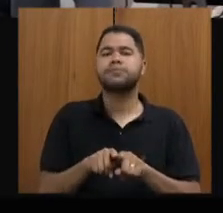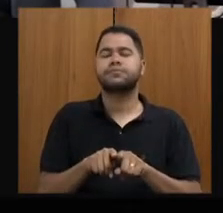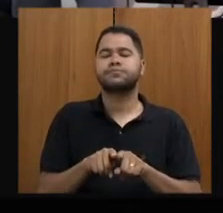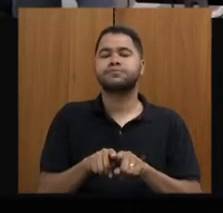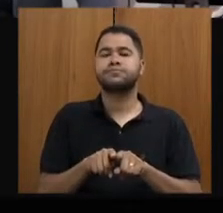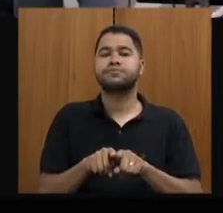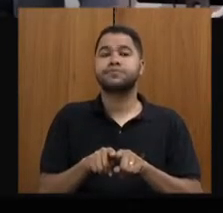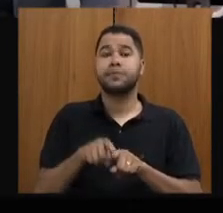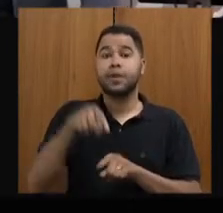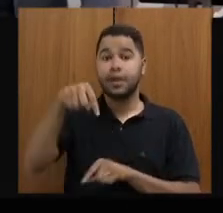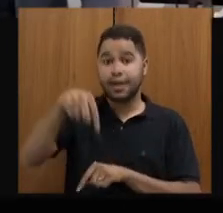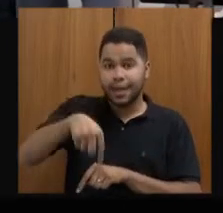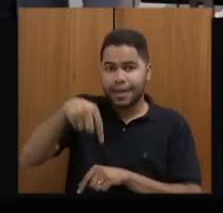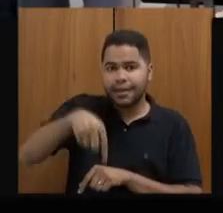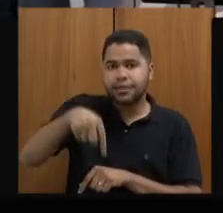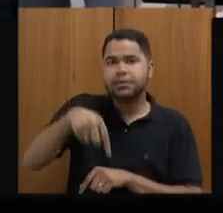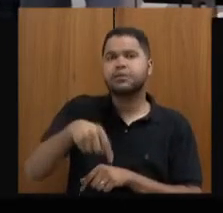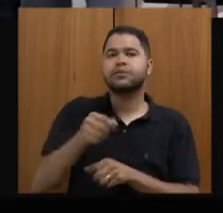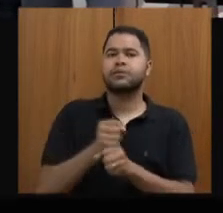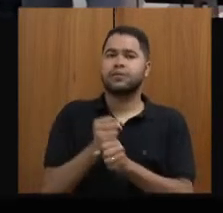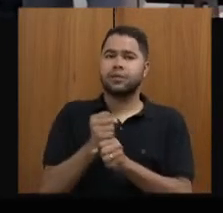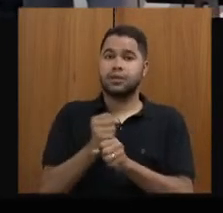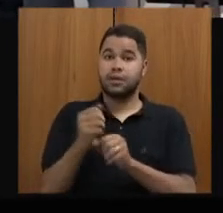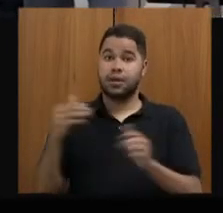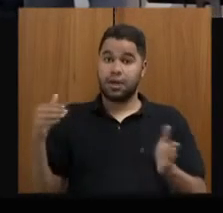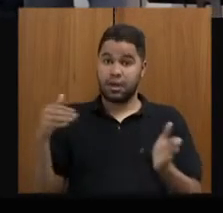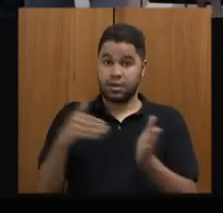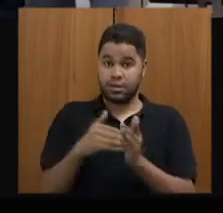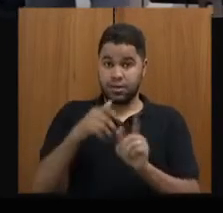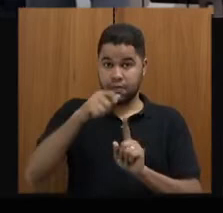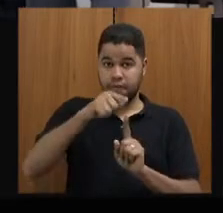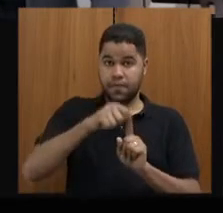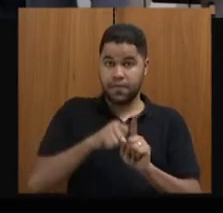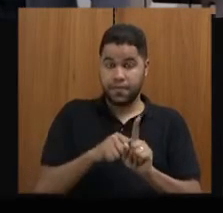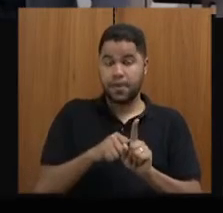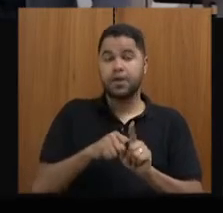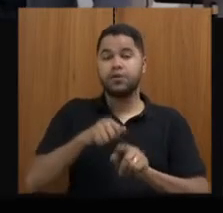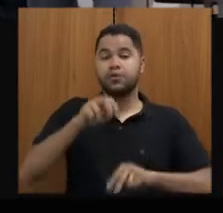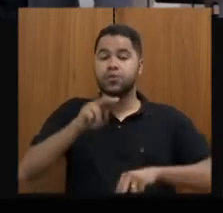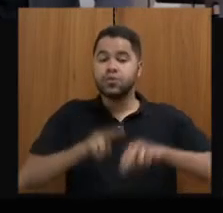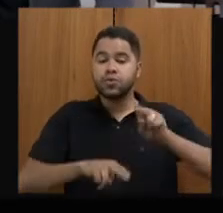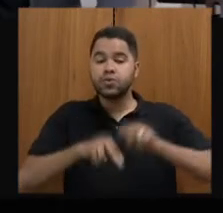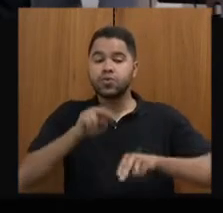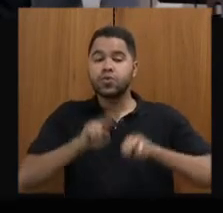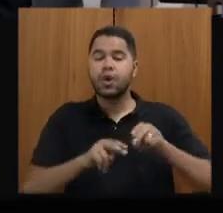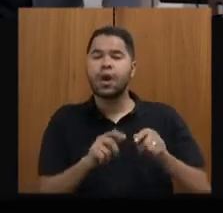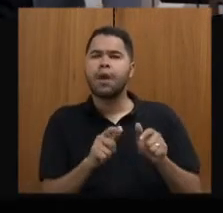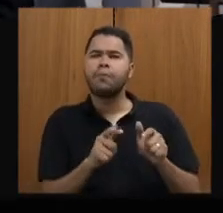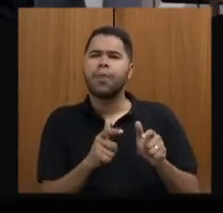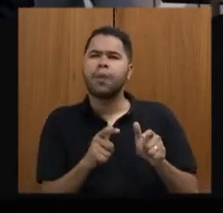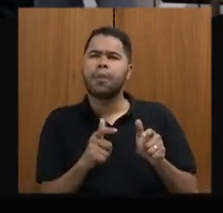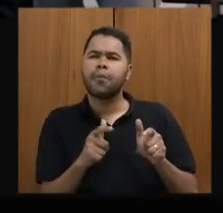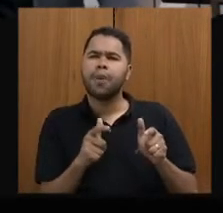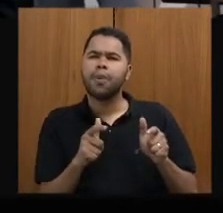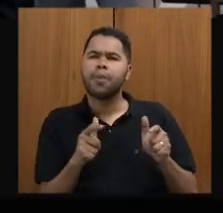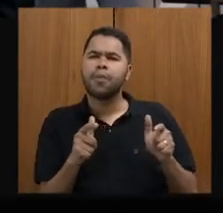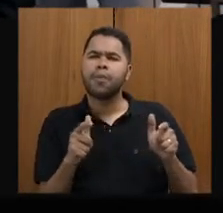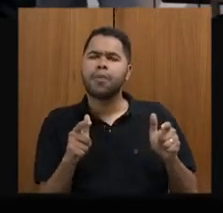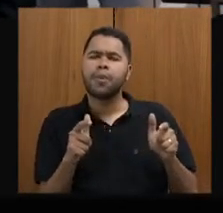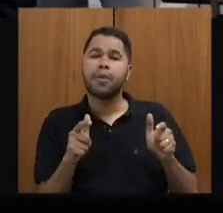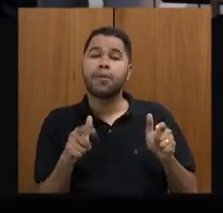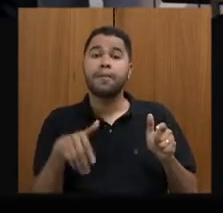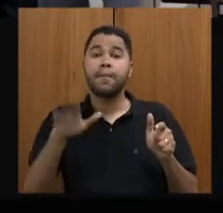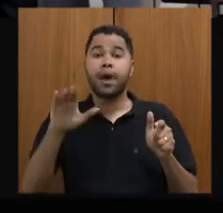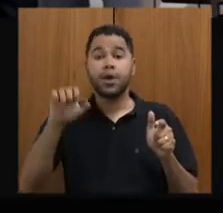nesse ano, até o mês de junho, um crescimento. Nós crescemos mais do que a região